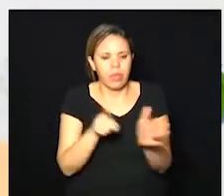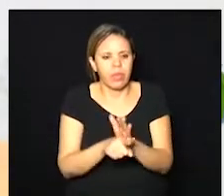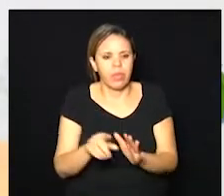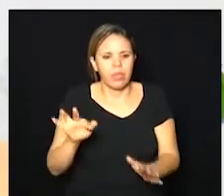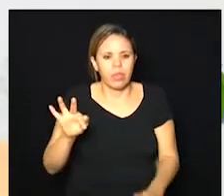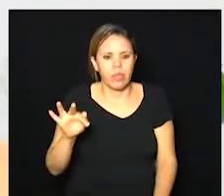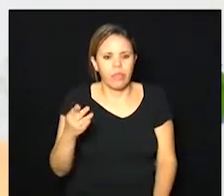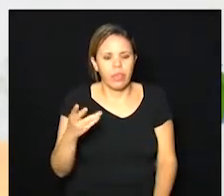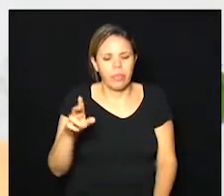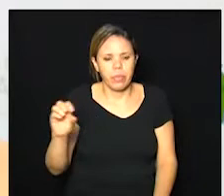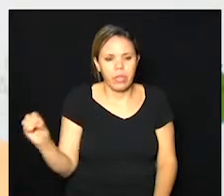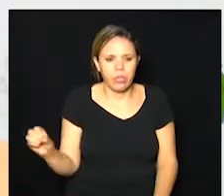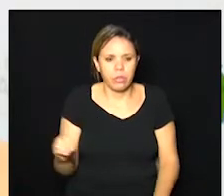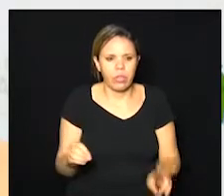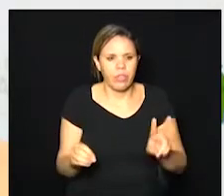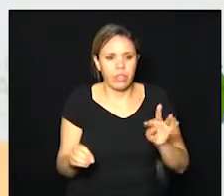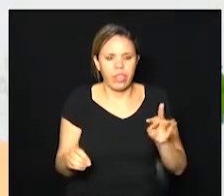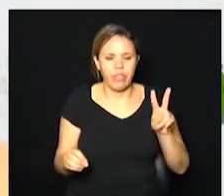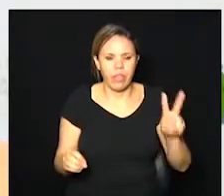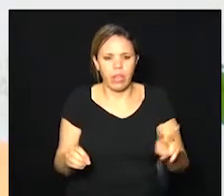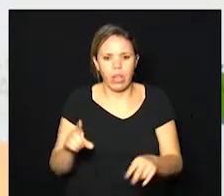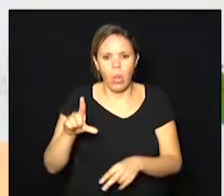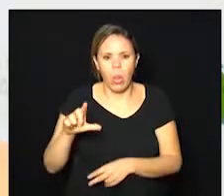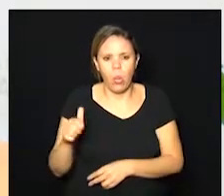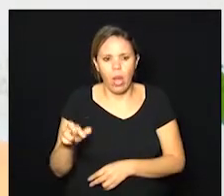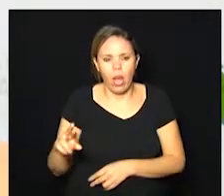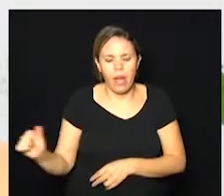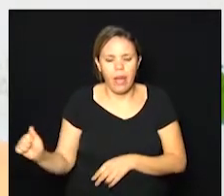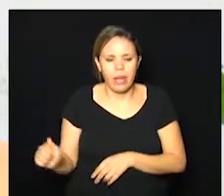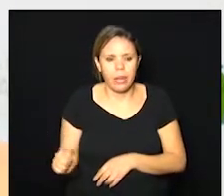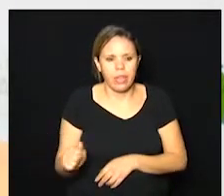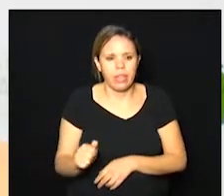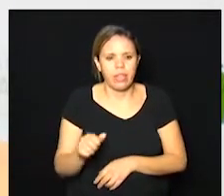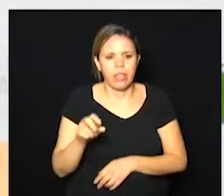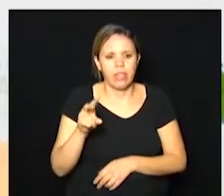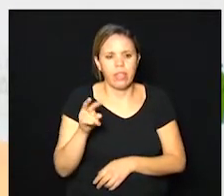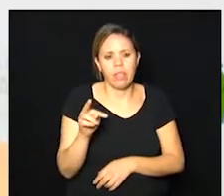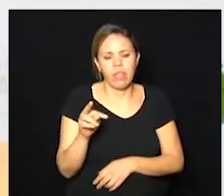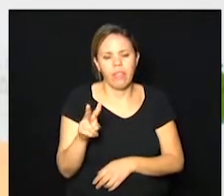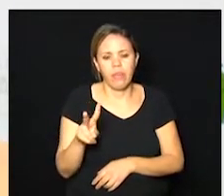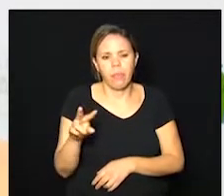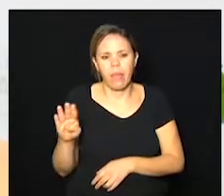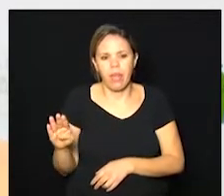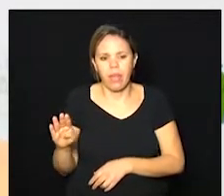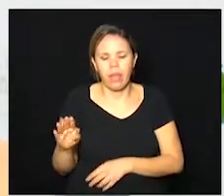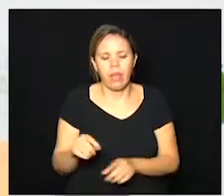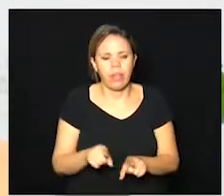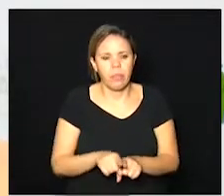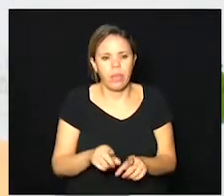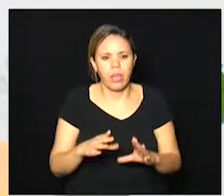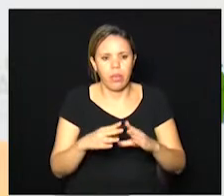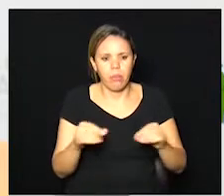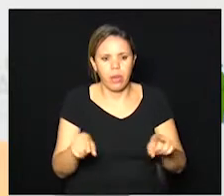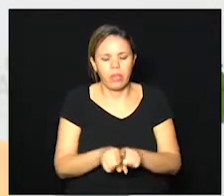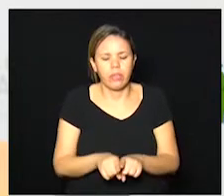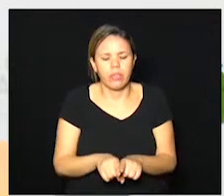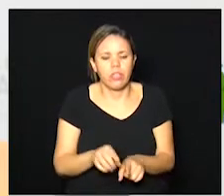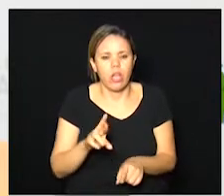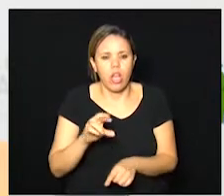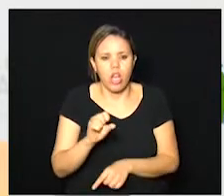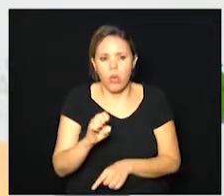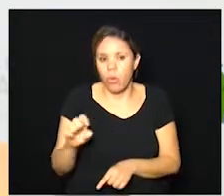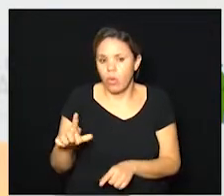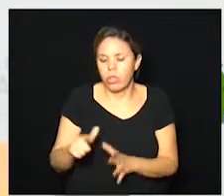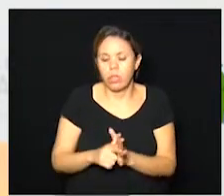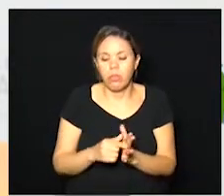fabrício fernandes da vtv a luara jansson da tvb record e a rose google minete do grupo band e do blog da rose falam da